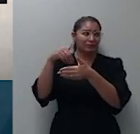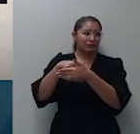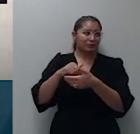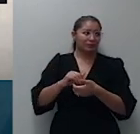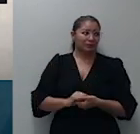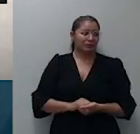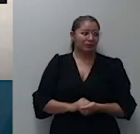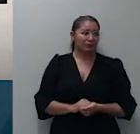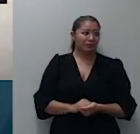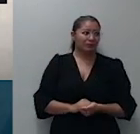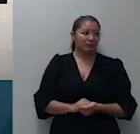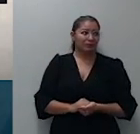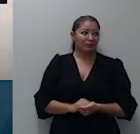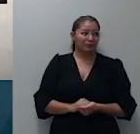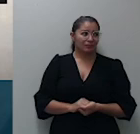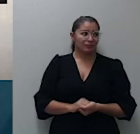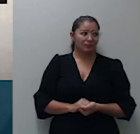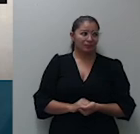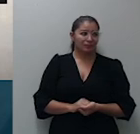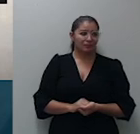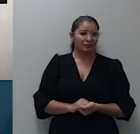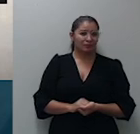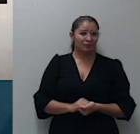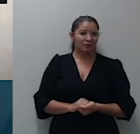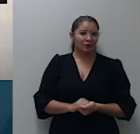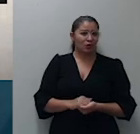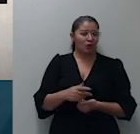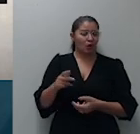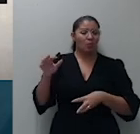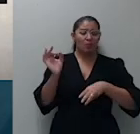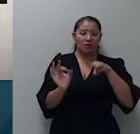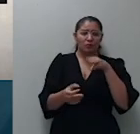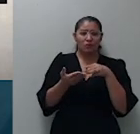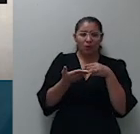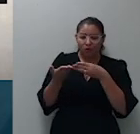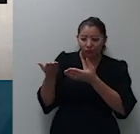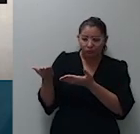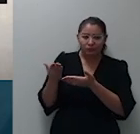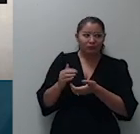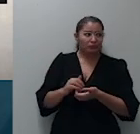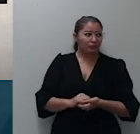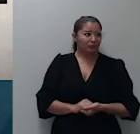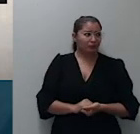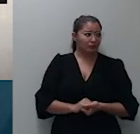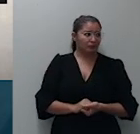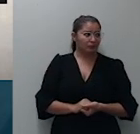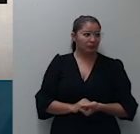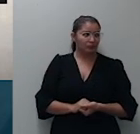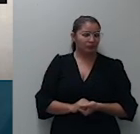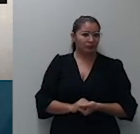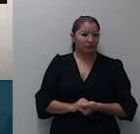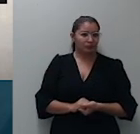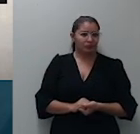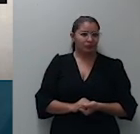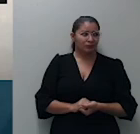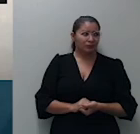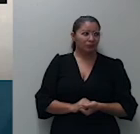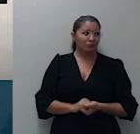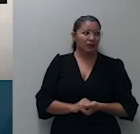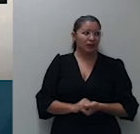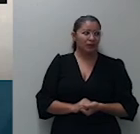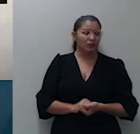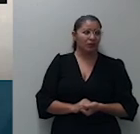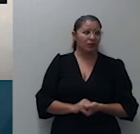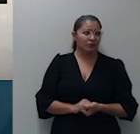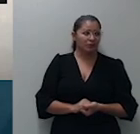destaque do ministro Raul que tem então a palavra e seu presidente é que na época em que destaquei o